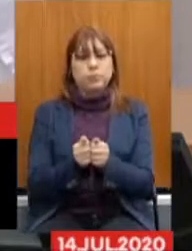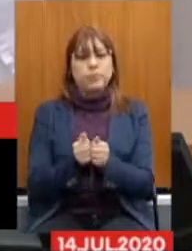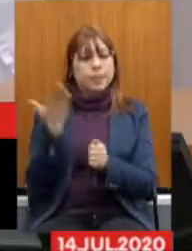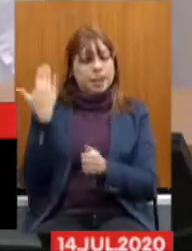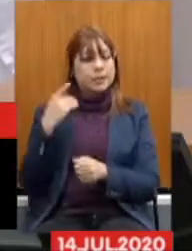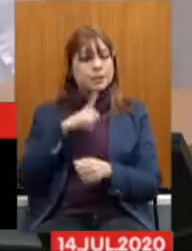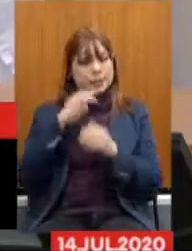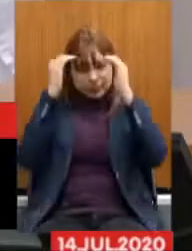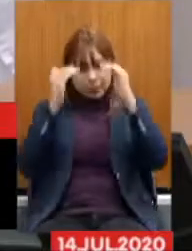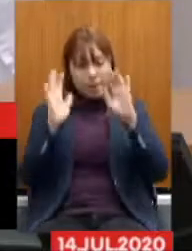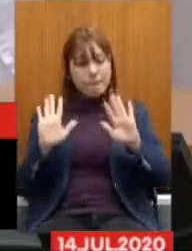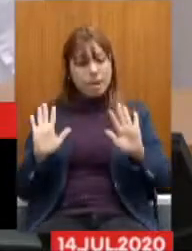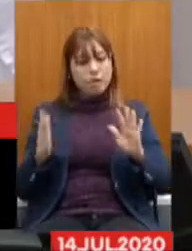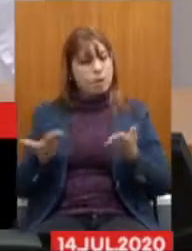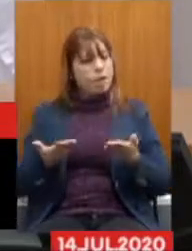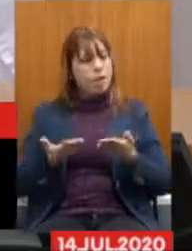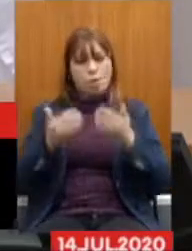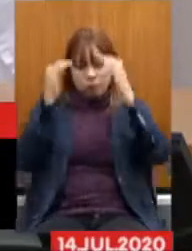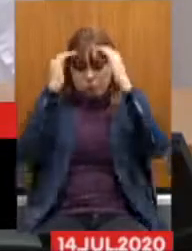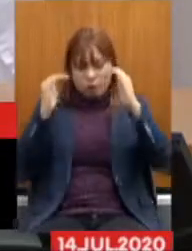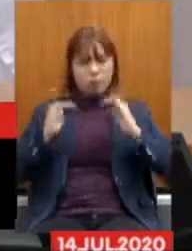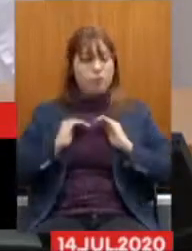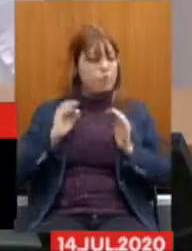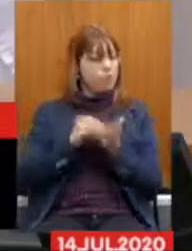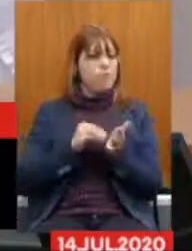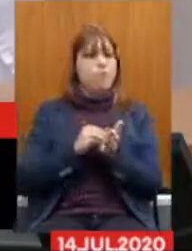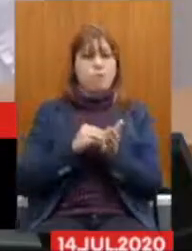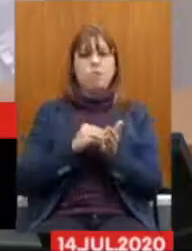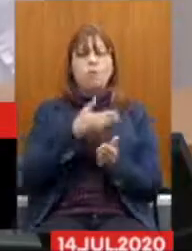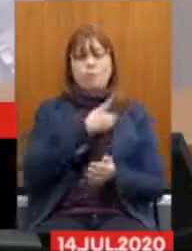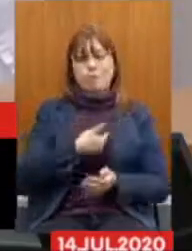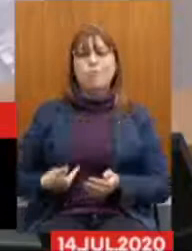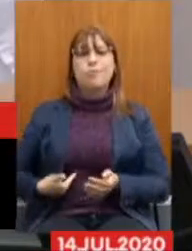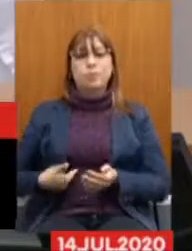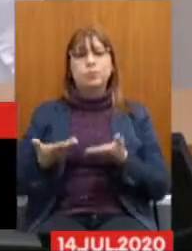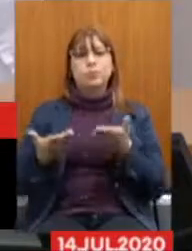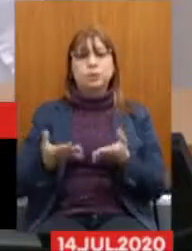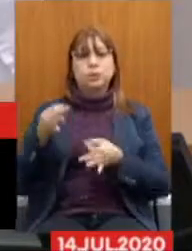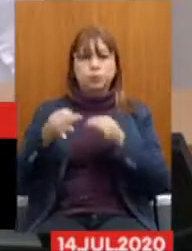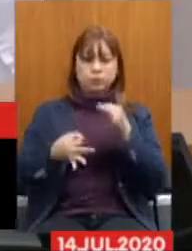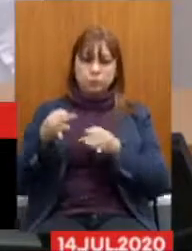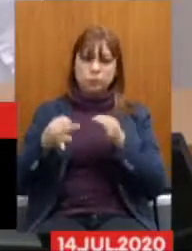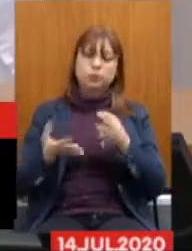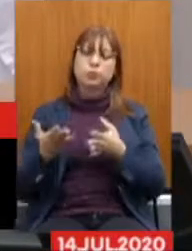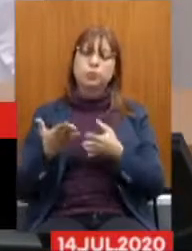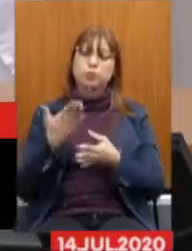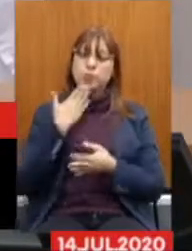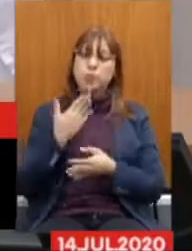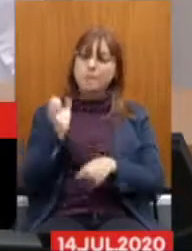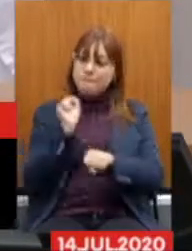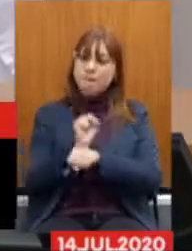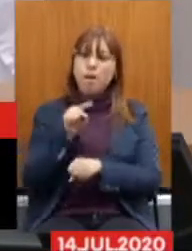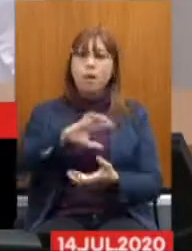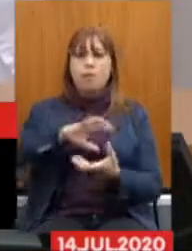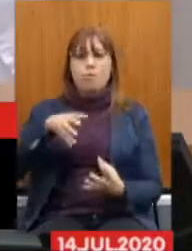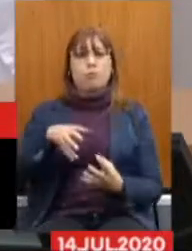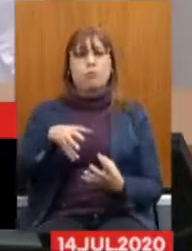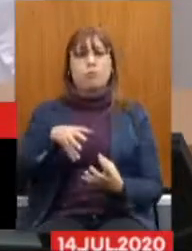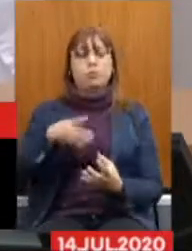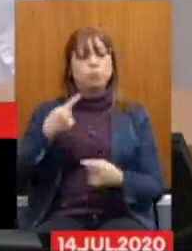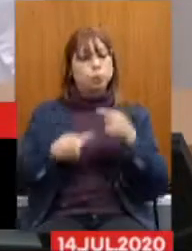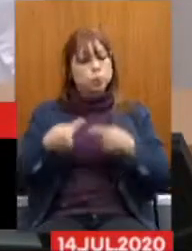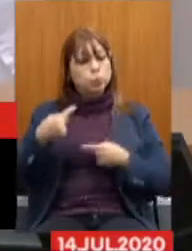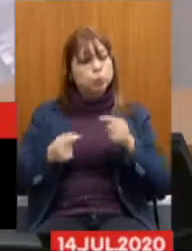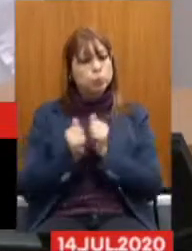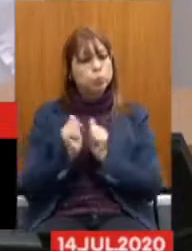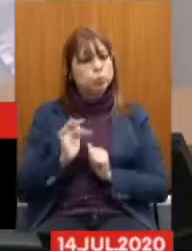estamos Tendo por parte Do governo Senhores deputados Os servidores Do judiciário Perem Essa reforma Vamos discutir